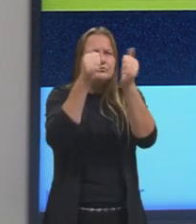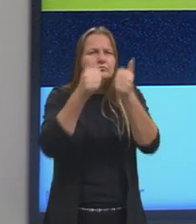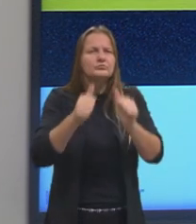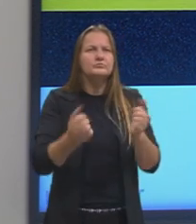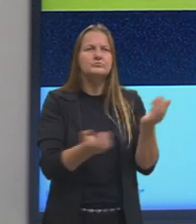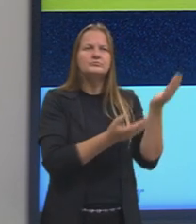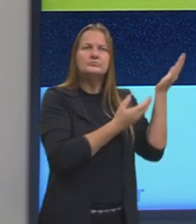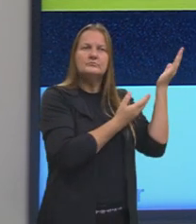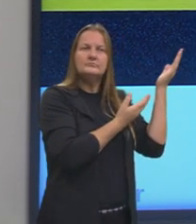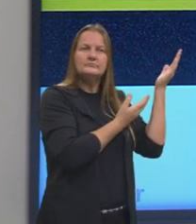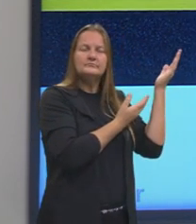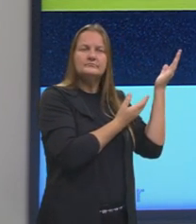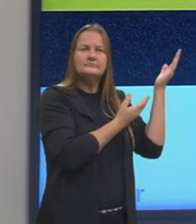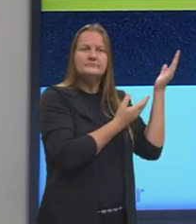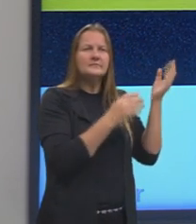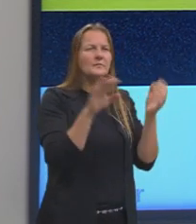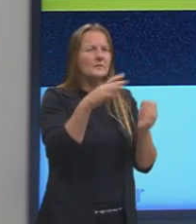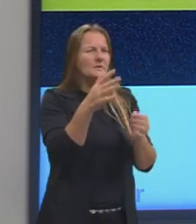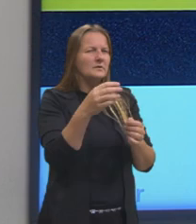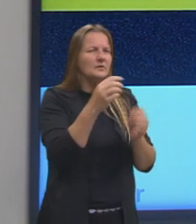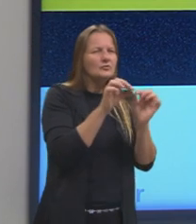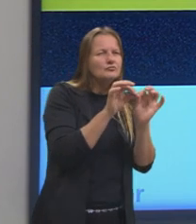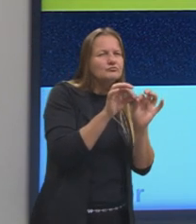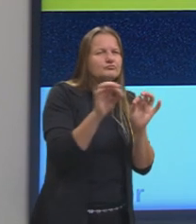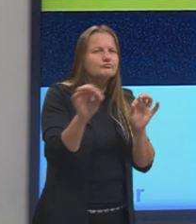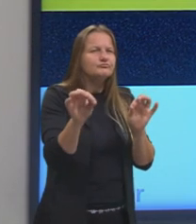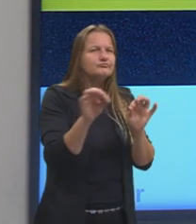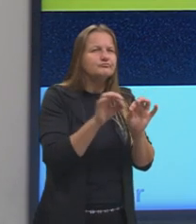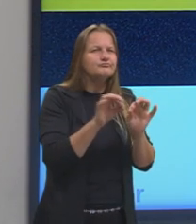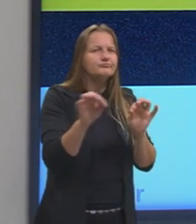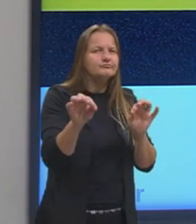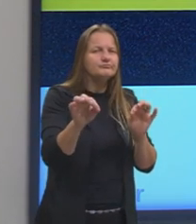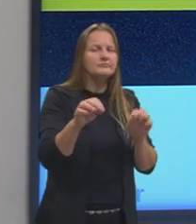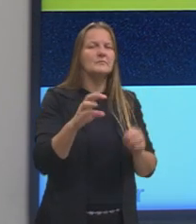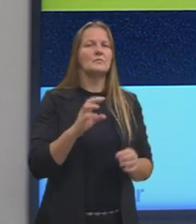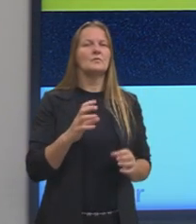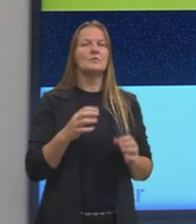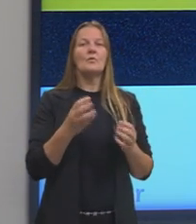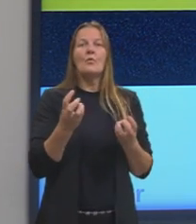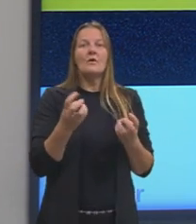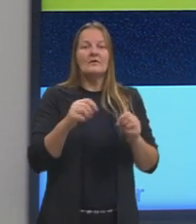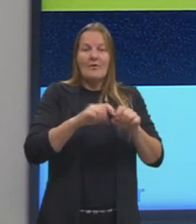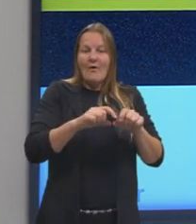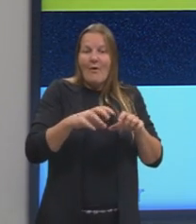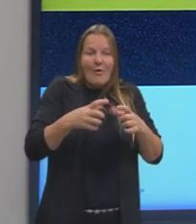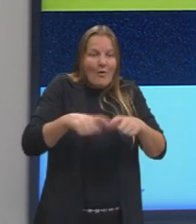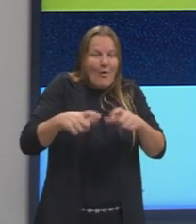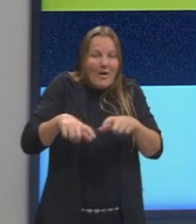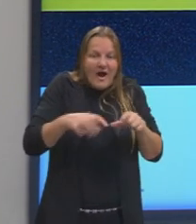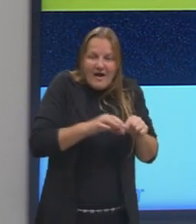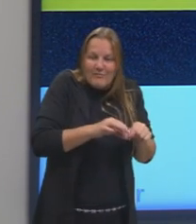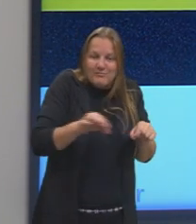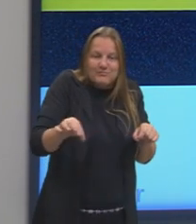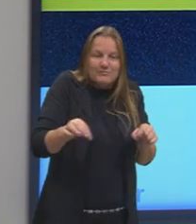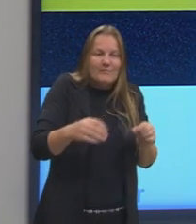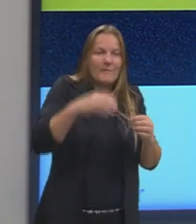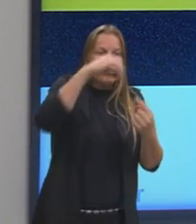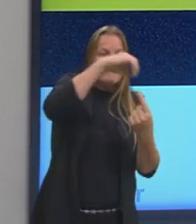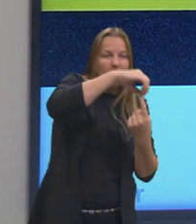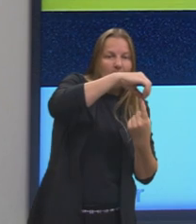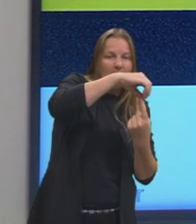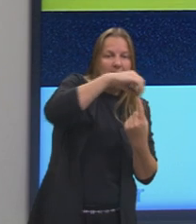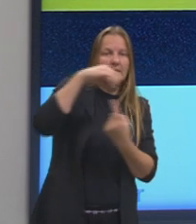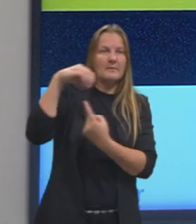intuitivamente definir que a distância percorrida é o espaço que a gente tem aqui, né, entre as duas placas.